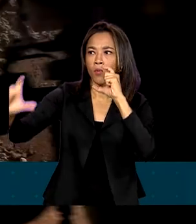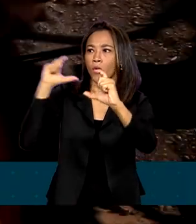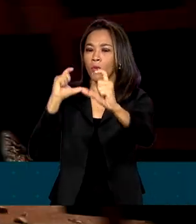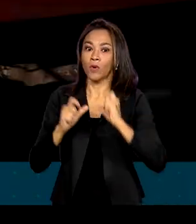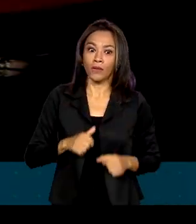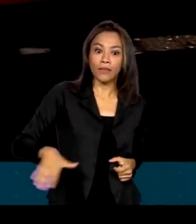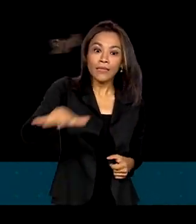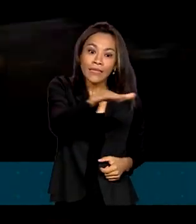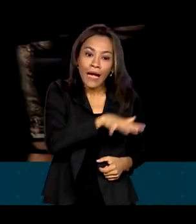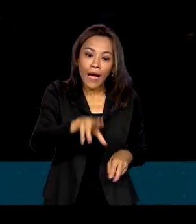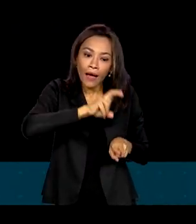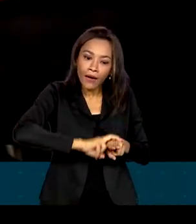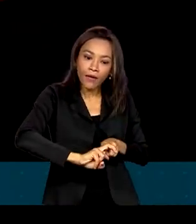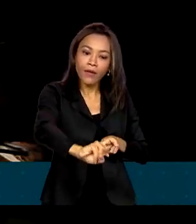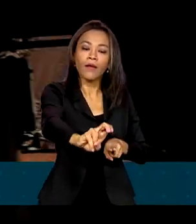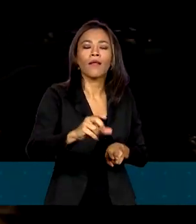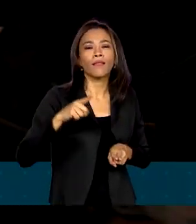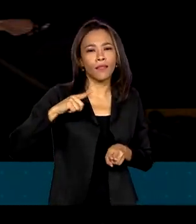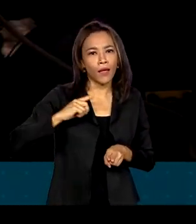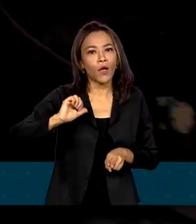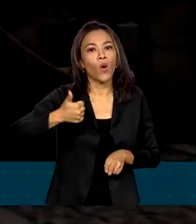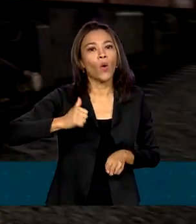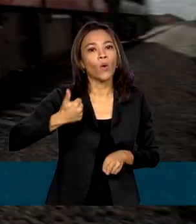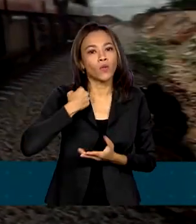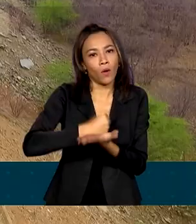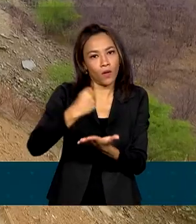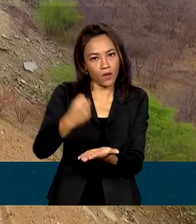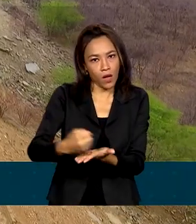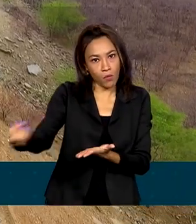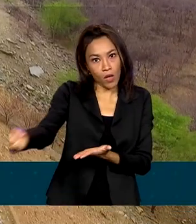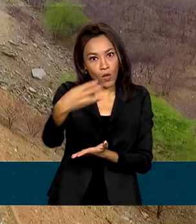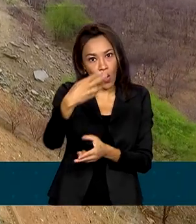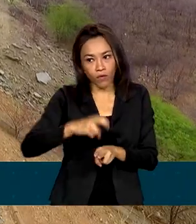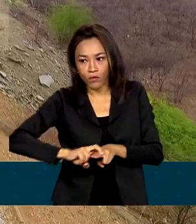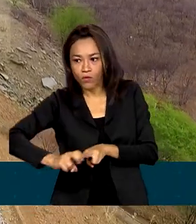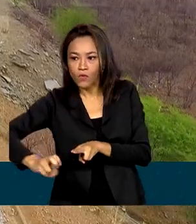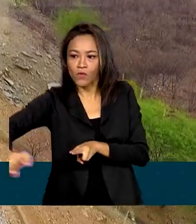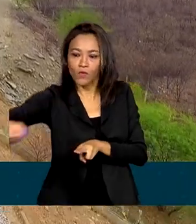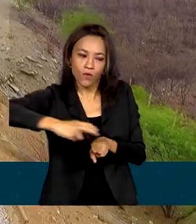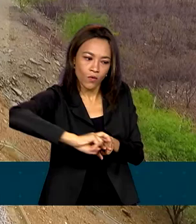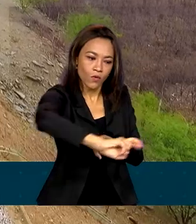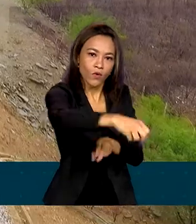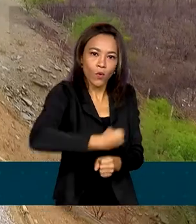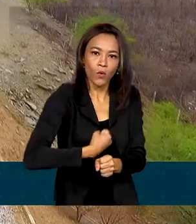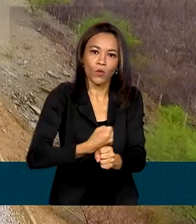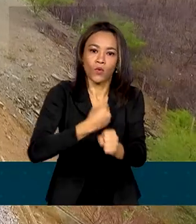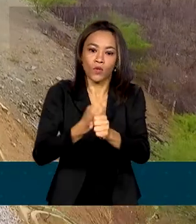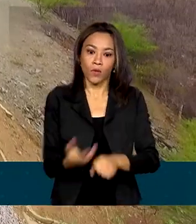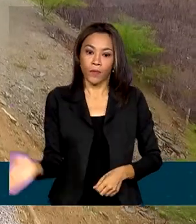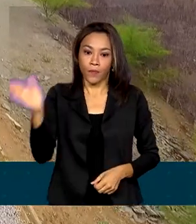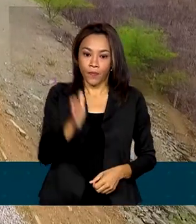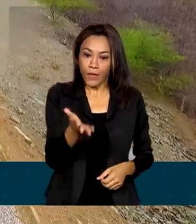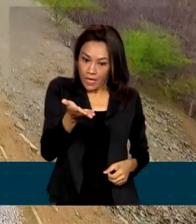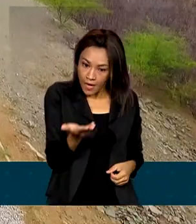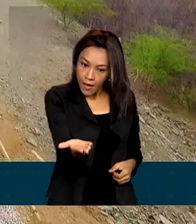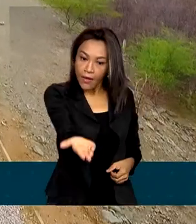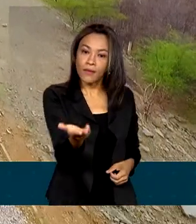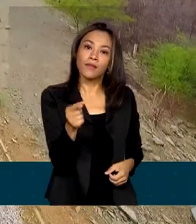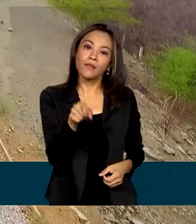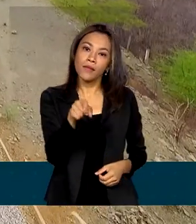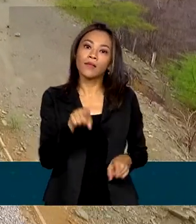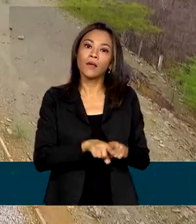previstos 11 contratos para as novas linhas e a continuidade das obras na ferrovia de integração